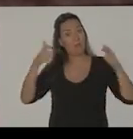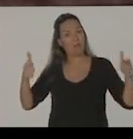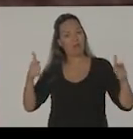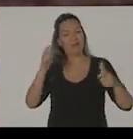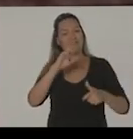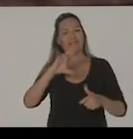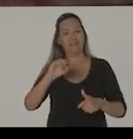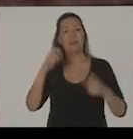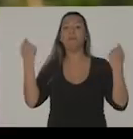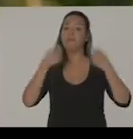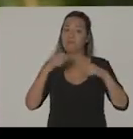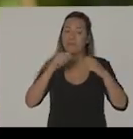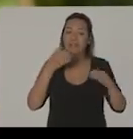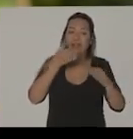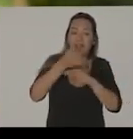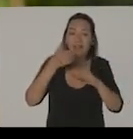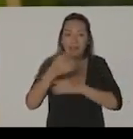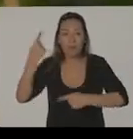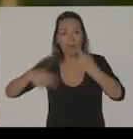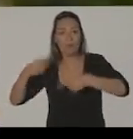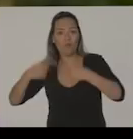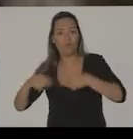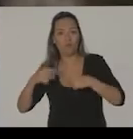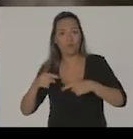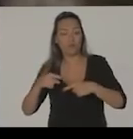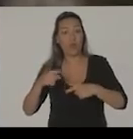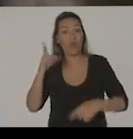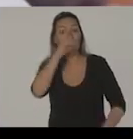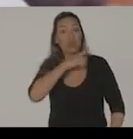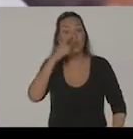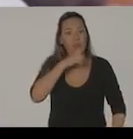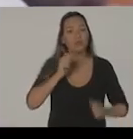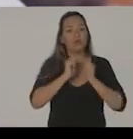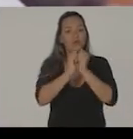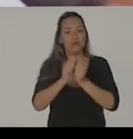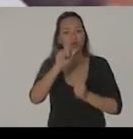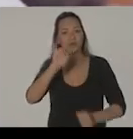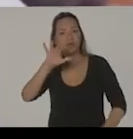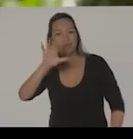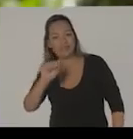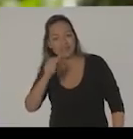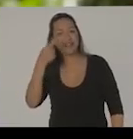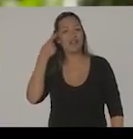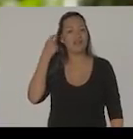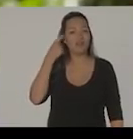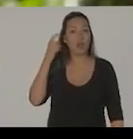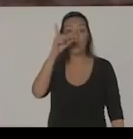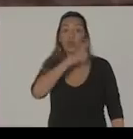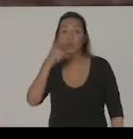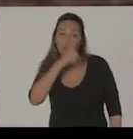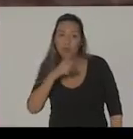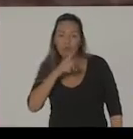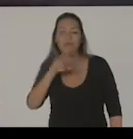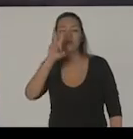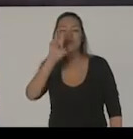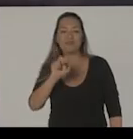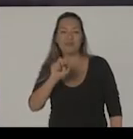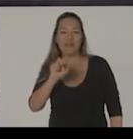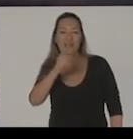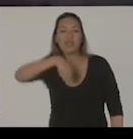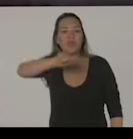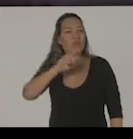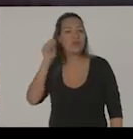está em maioria na cidade. E tem que estar na política. Domingo. Somos Luciana Boatê. E Marcelo Freixo. Domingo.